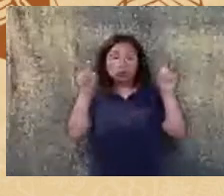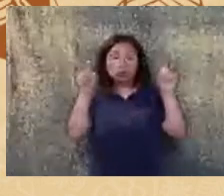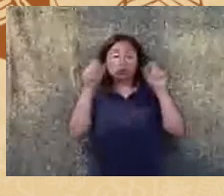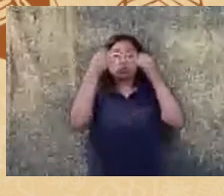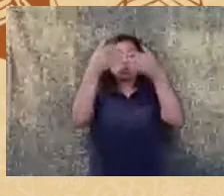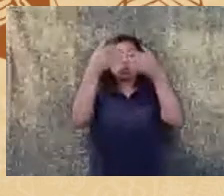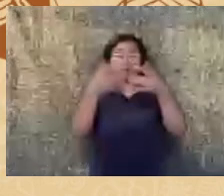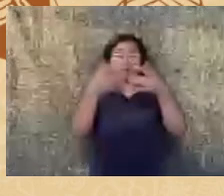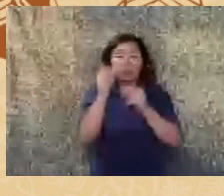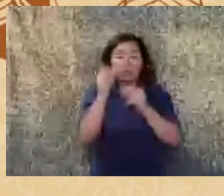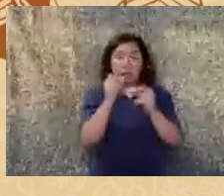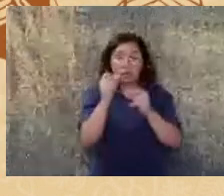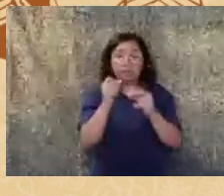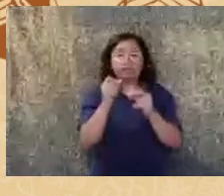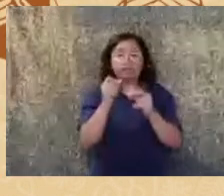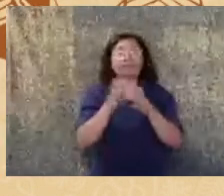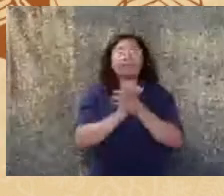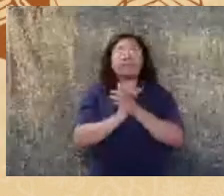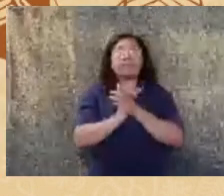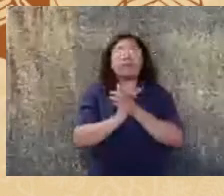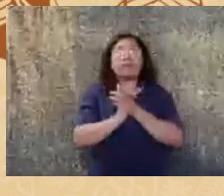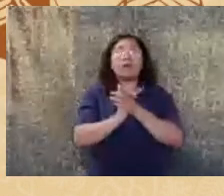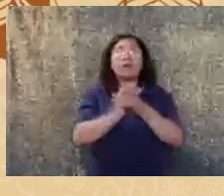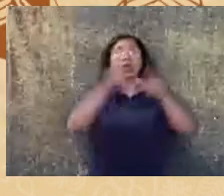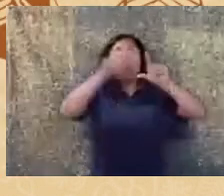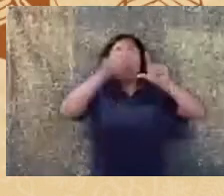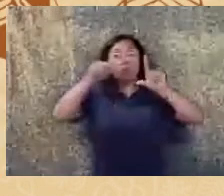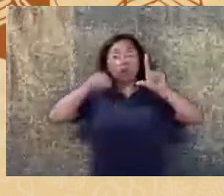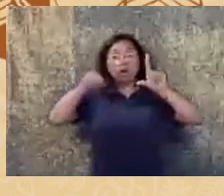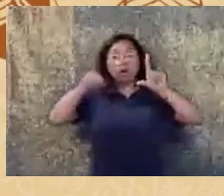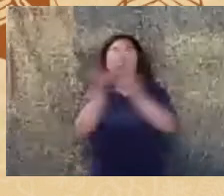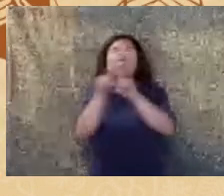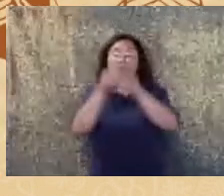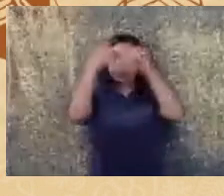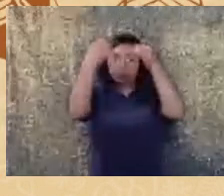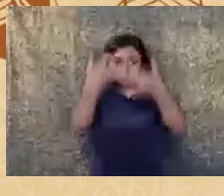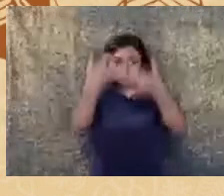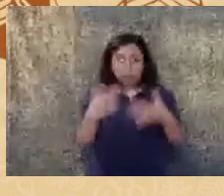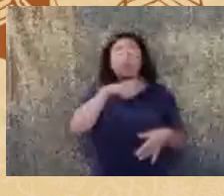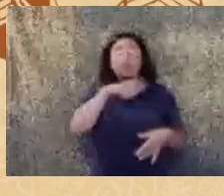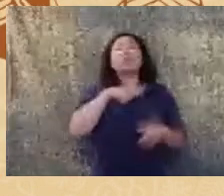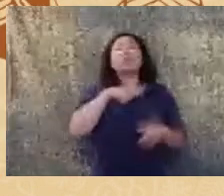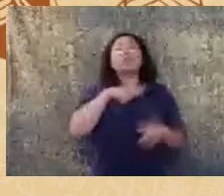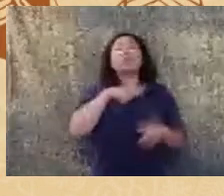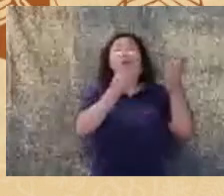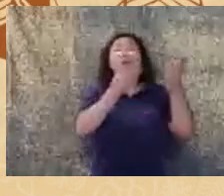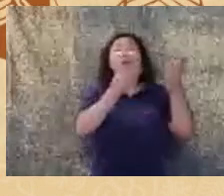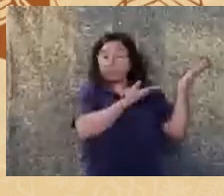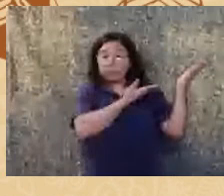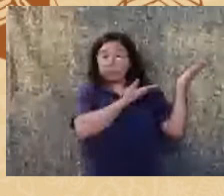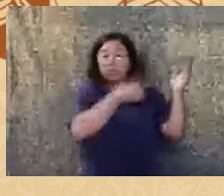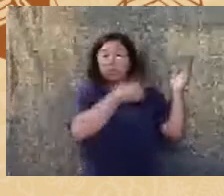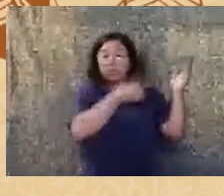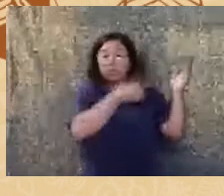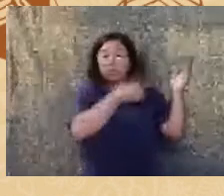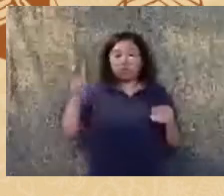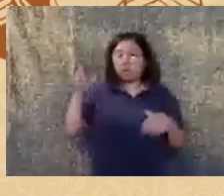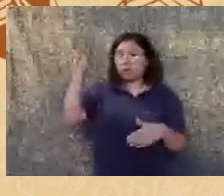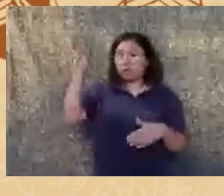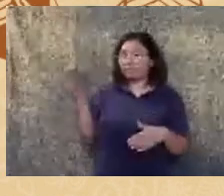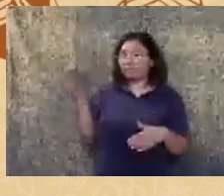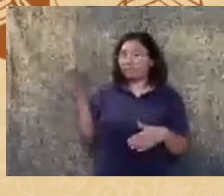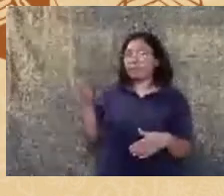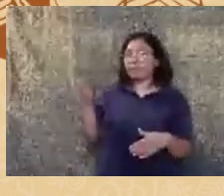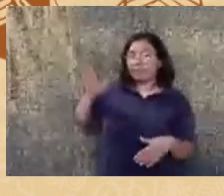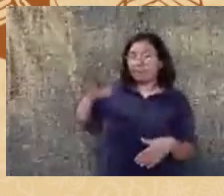discutir e o gráfico também explica claramente então você tem aqui de um lado baixa religiosidade aqui do